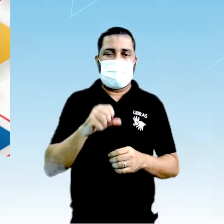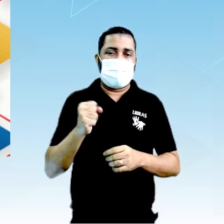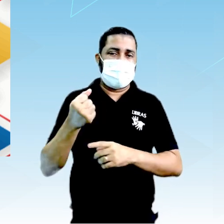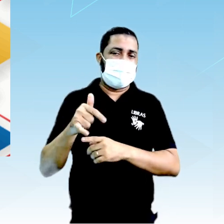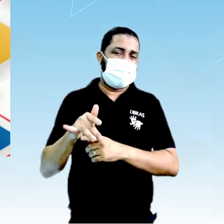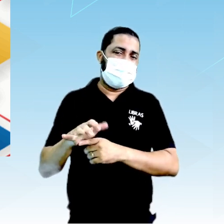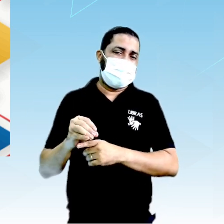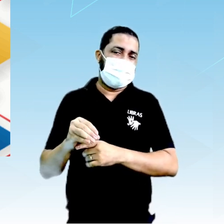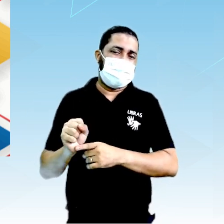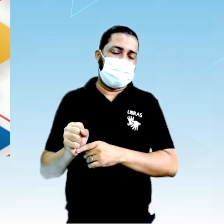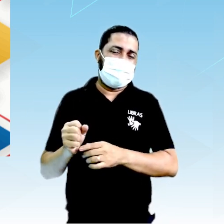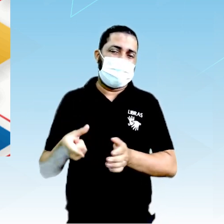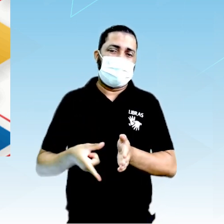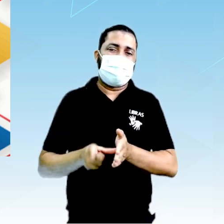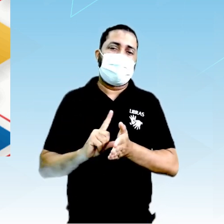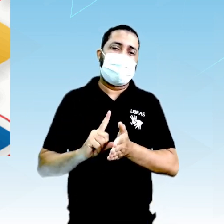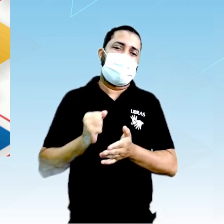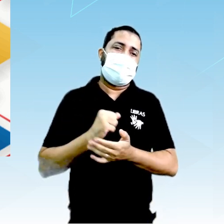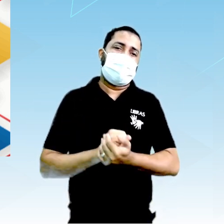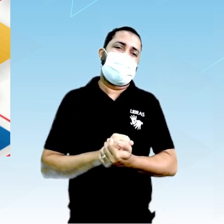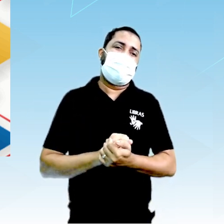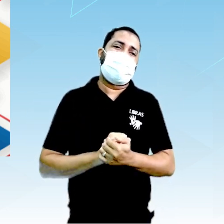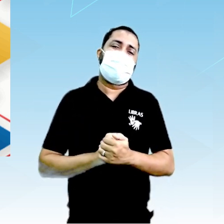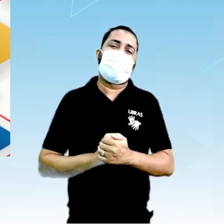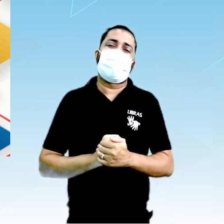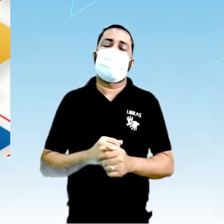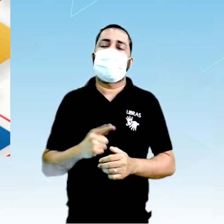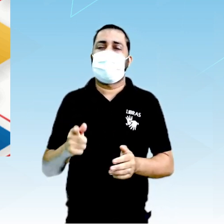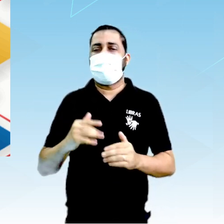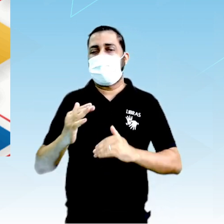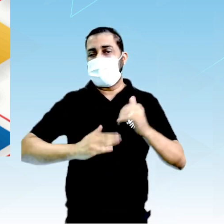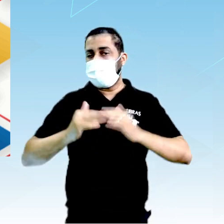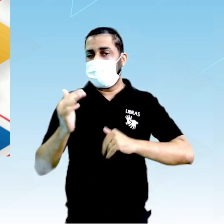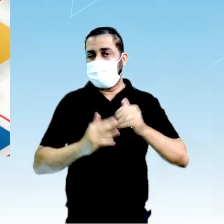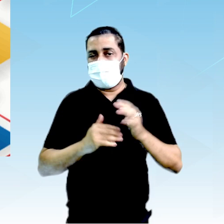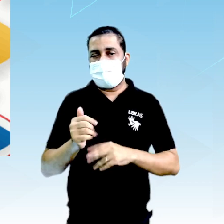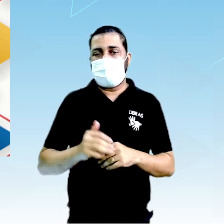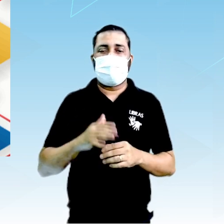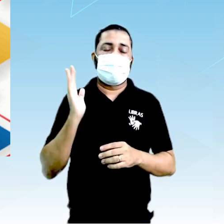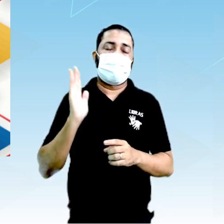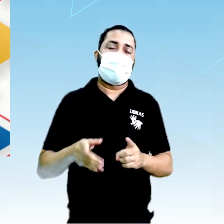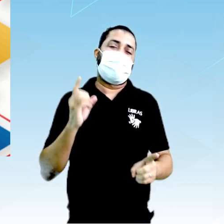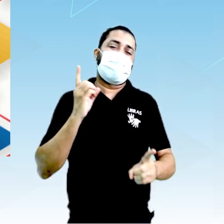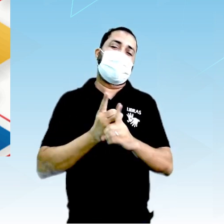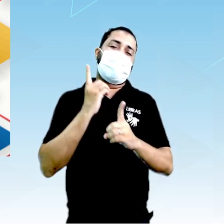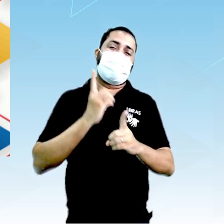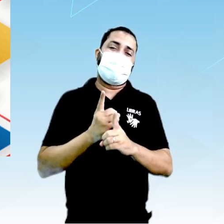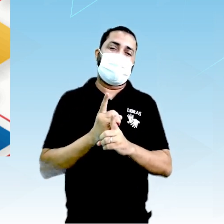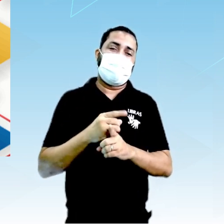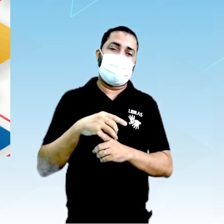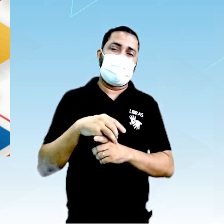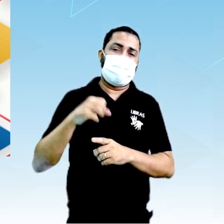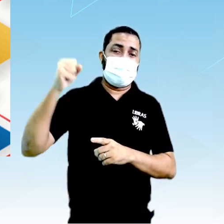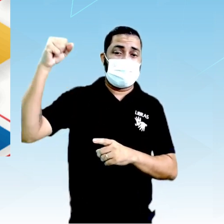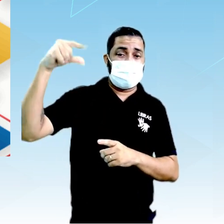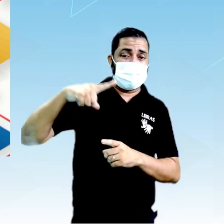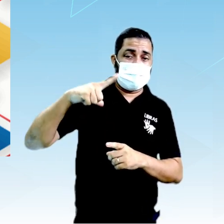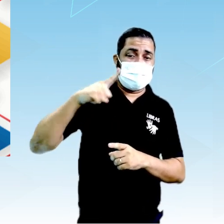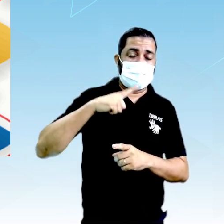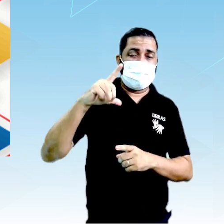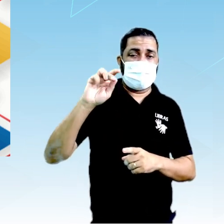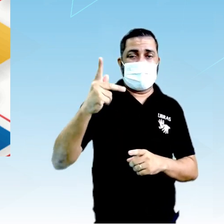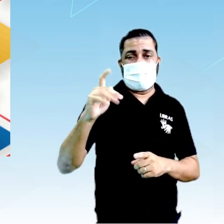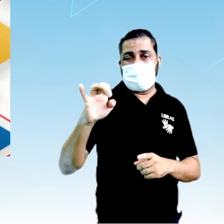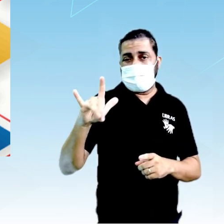antes do átomo ser descoberto, de ser compreendido a sua estrutura, já se detectava que no Sol existia hélio,